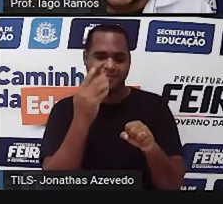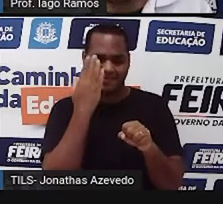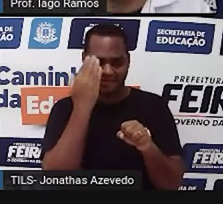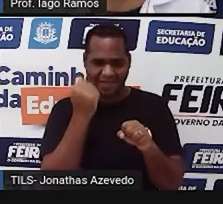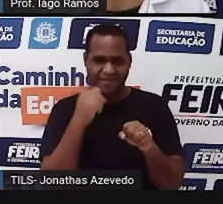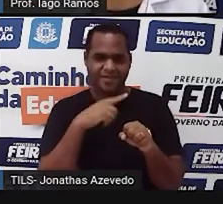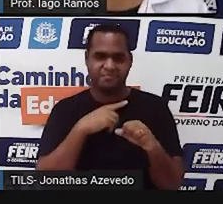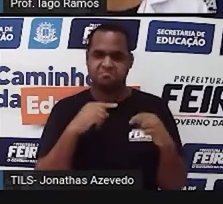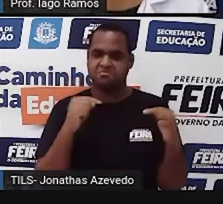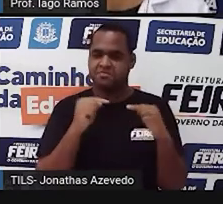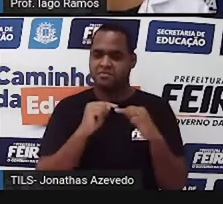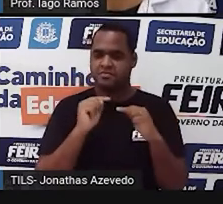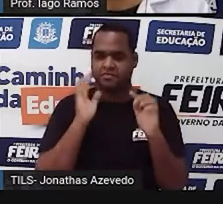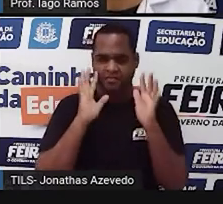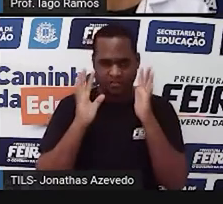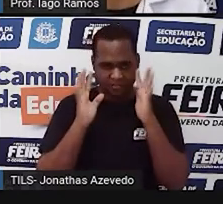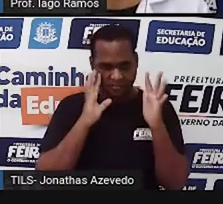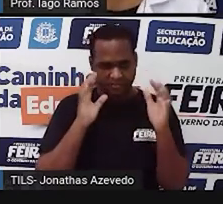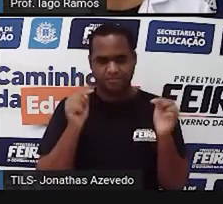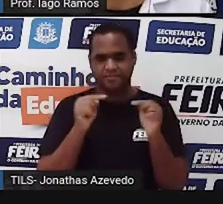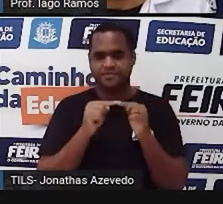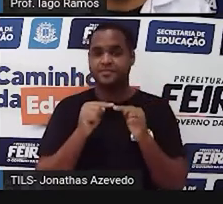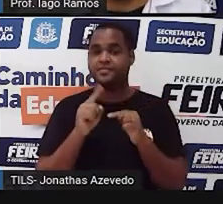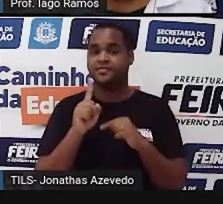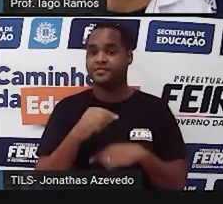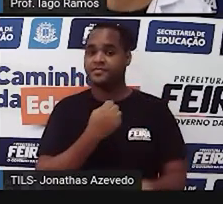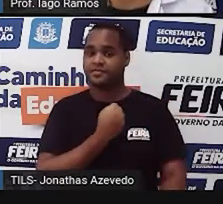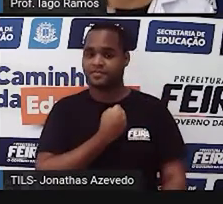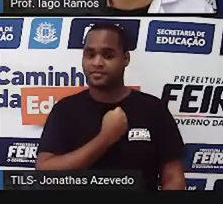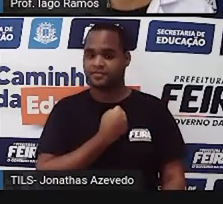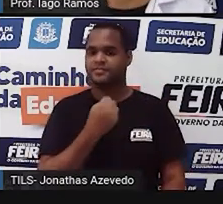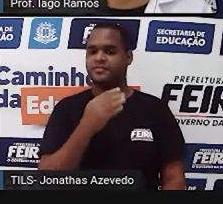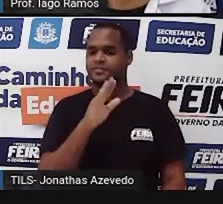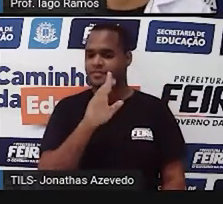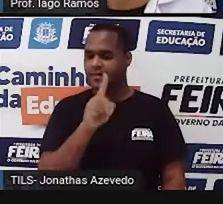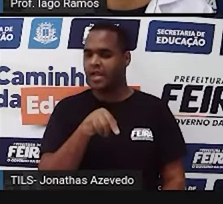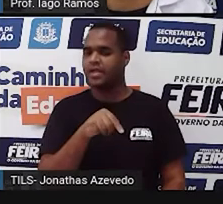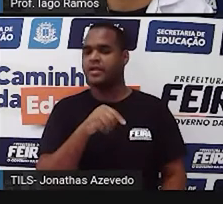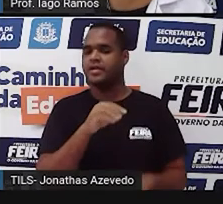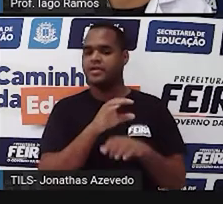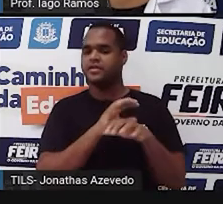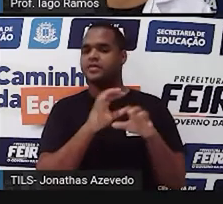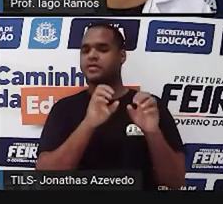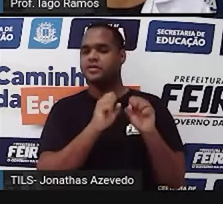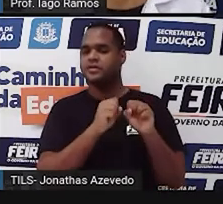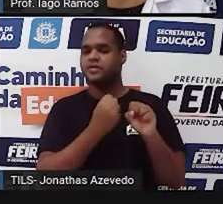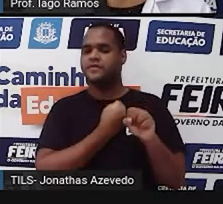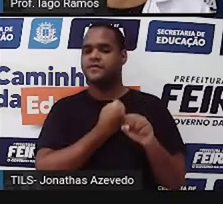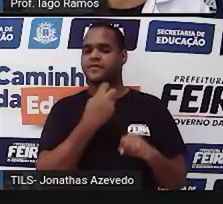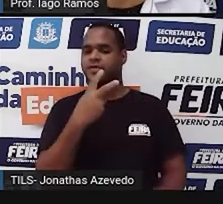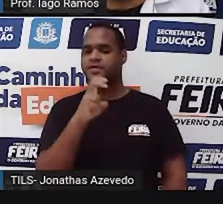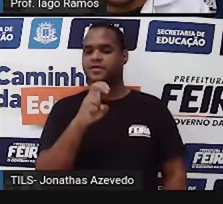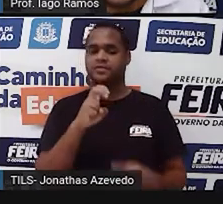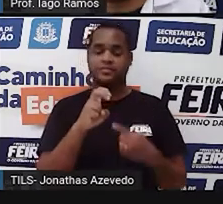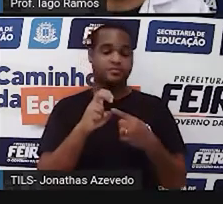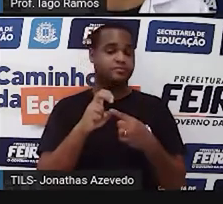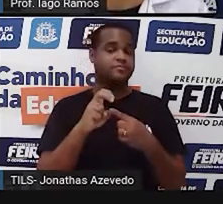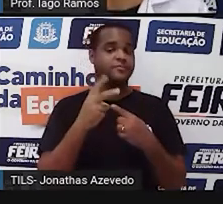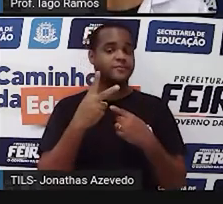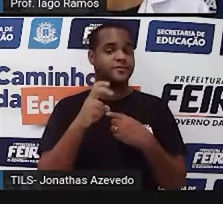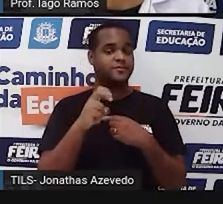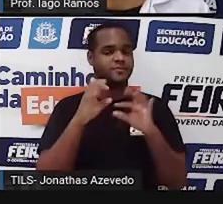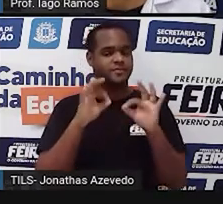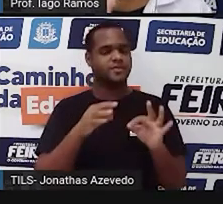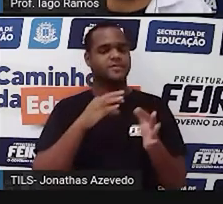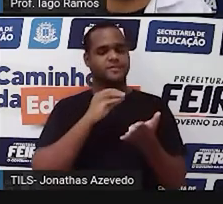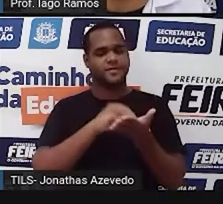deve ter feito seus cálculos ali e disse assim, ó, naquele quadradinho cinza ali tá faltando 25 e é isso mesmo,